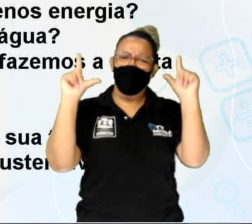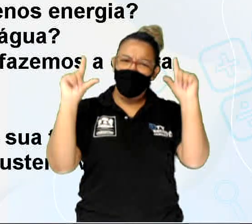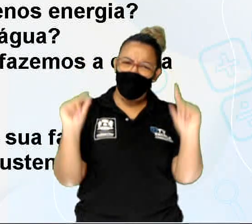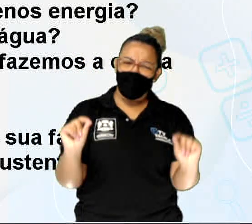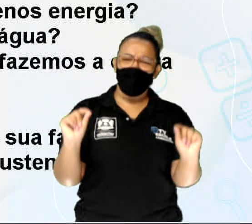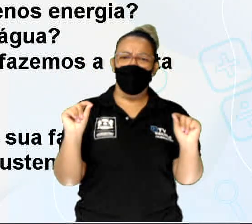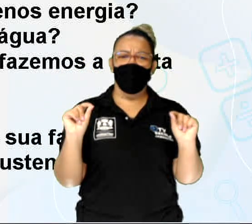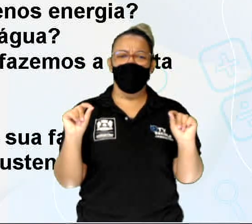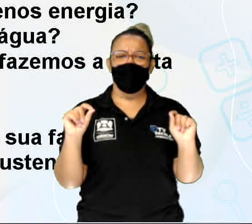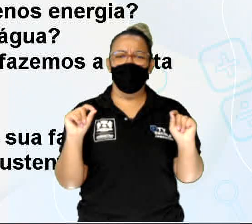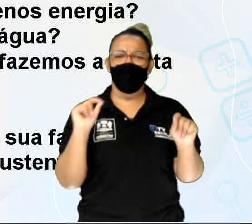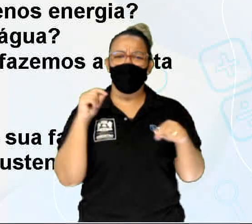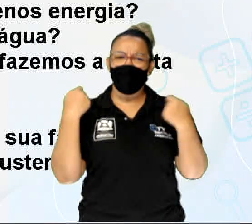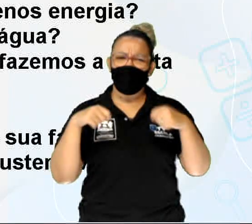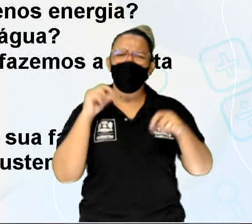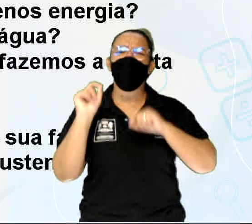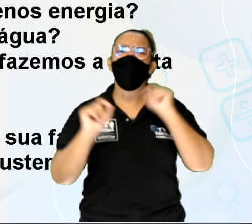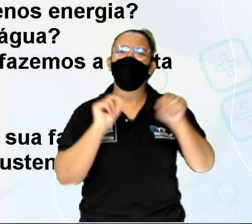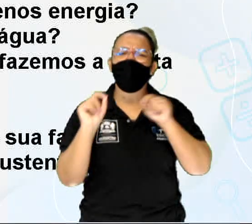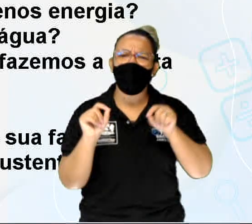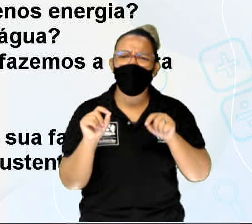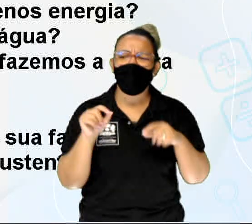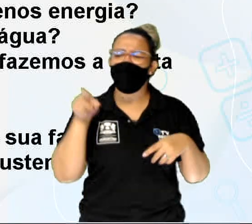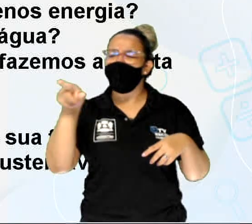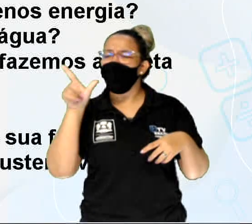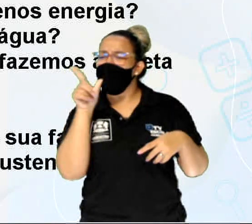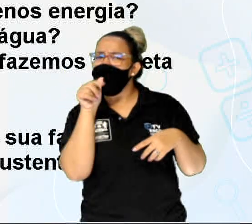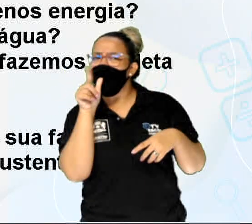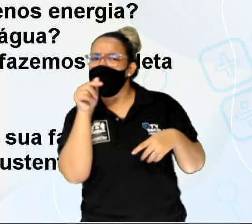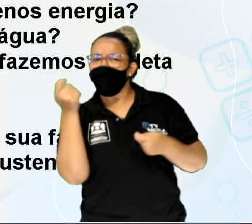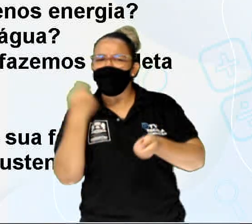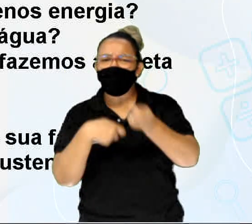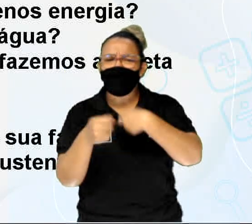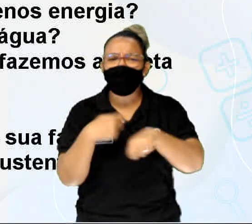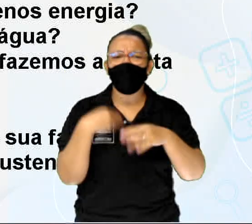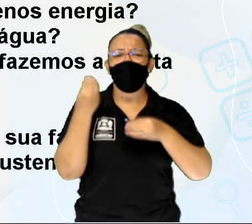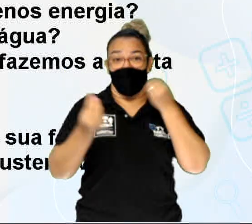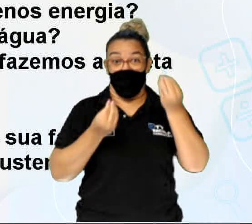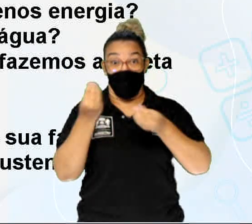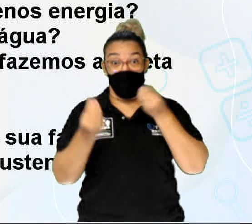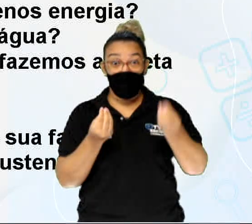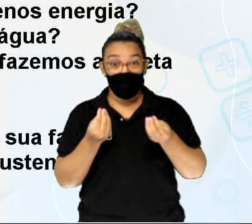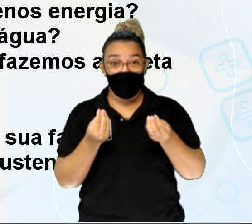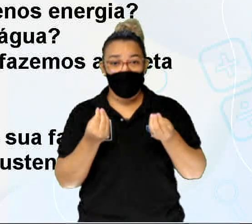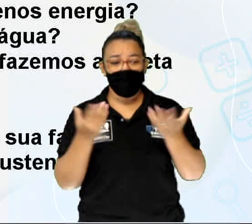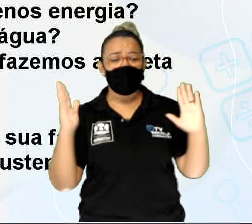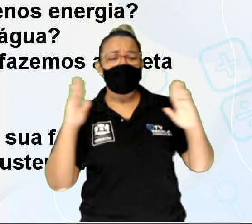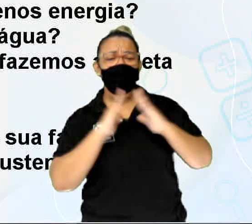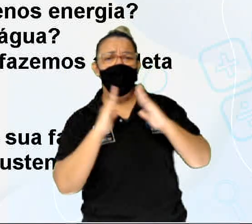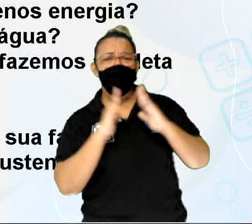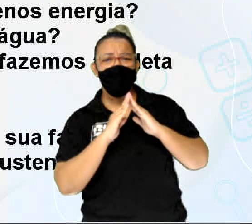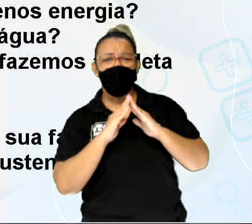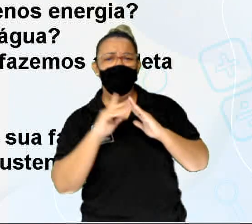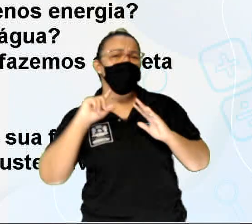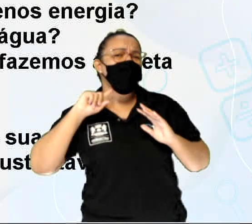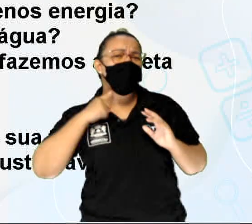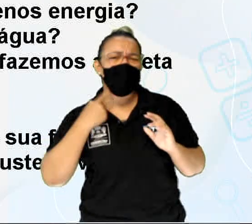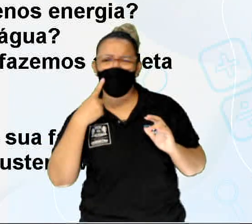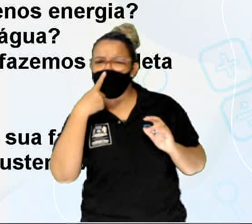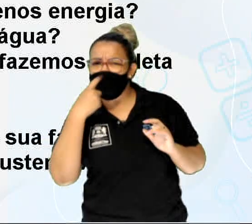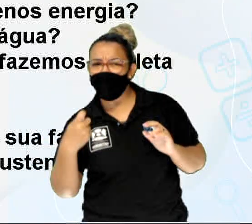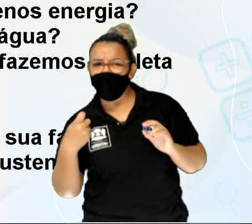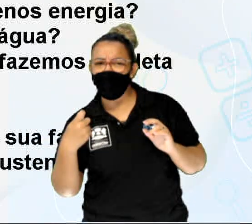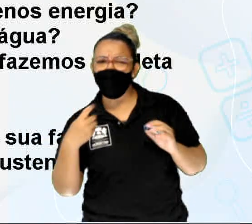energia? Como posso economizar água? Em casa. Como tratamos o lixo?